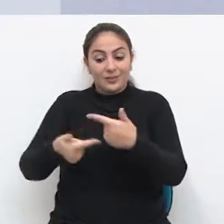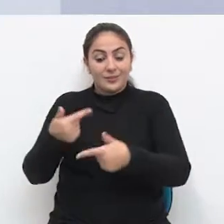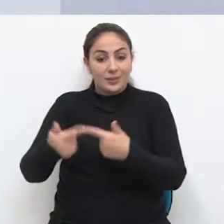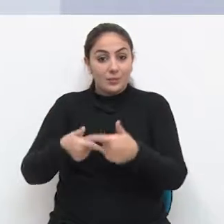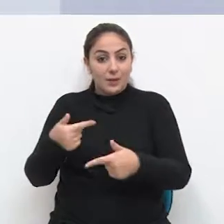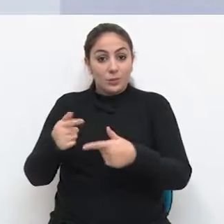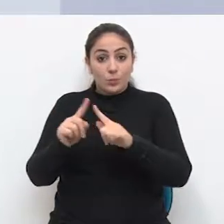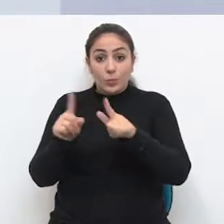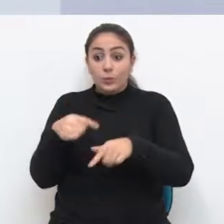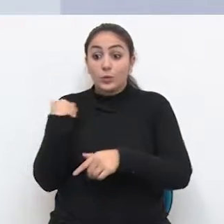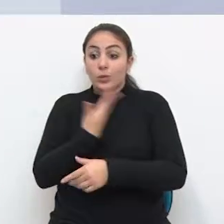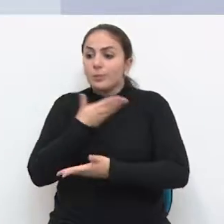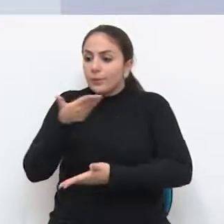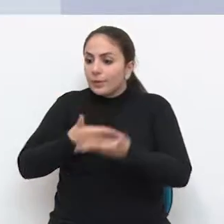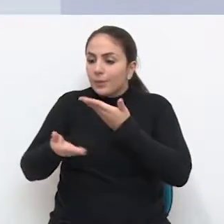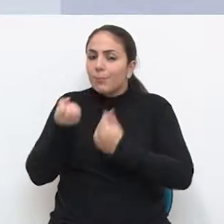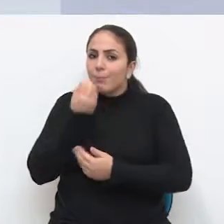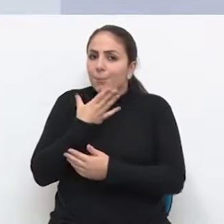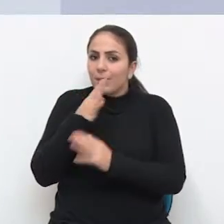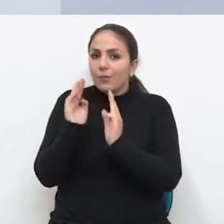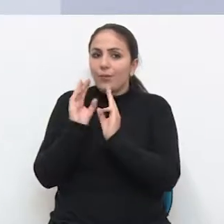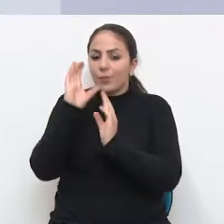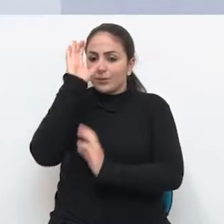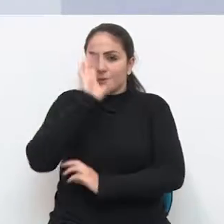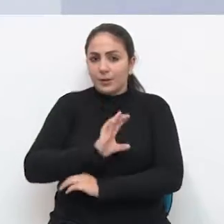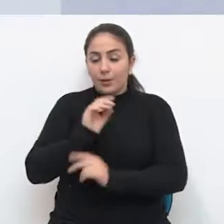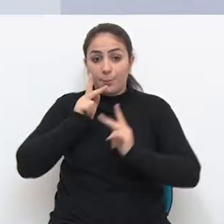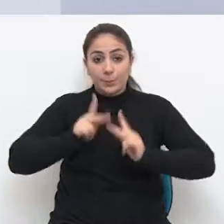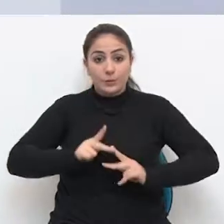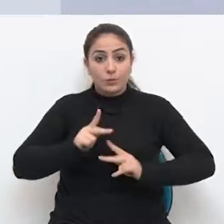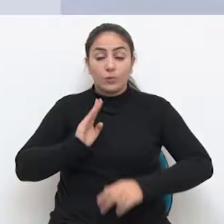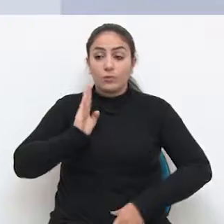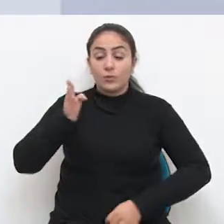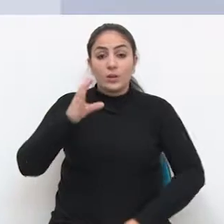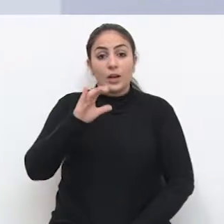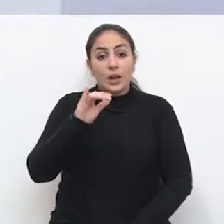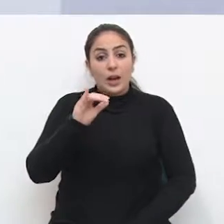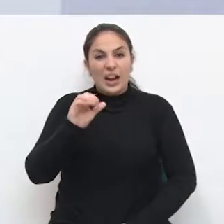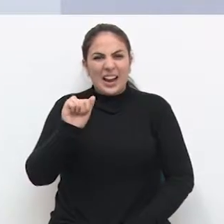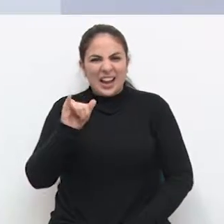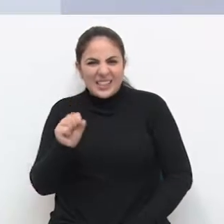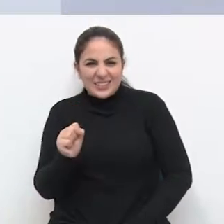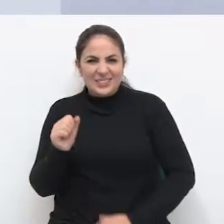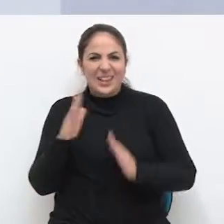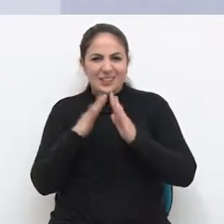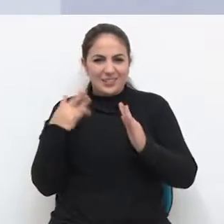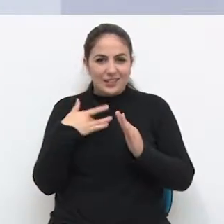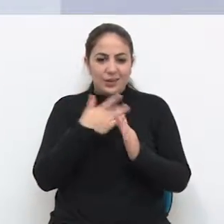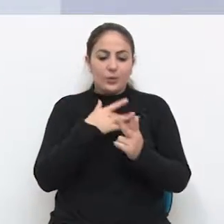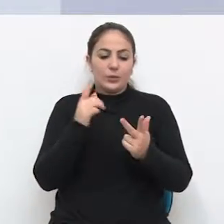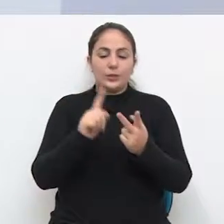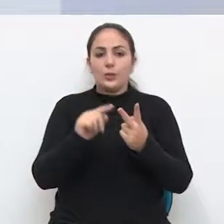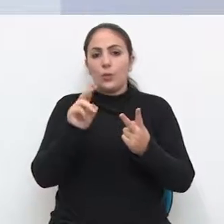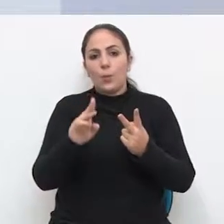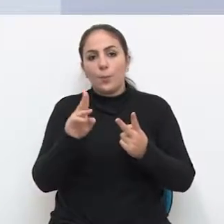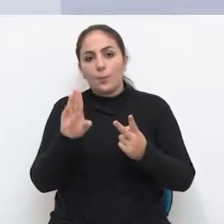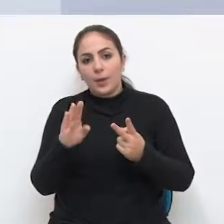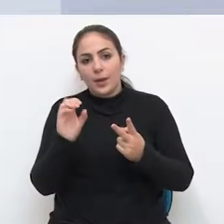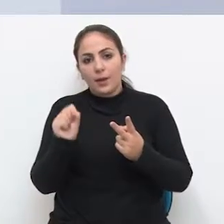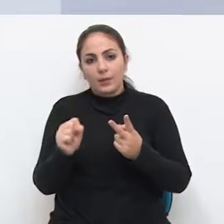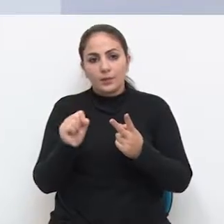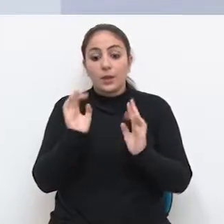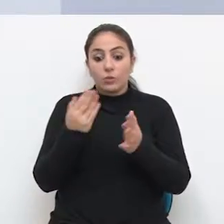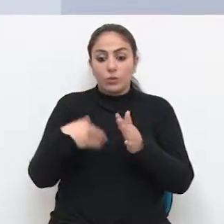a gente tem que atingir ao cidadão. Ou seja, a pessoa quando procura um CAIS, um OBS, ou a própria Secretaria de Saúde,